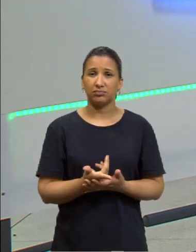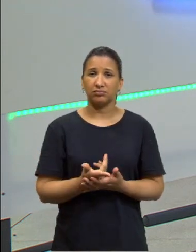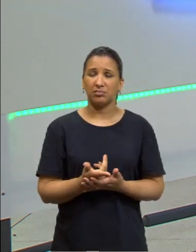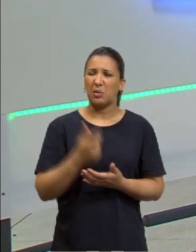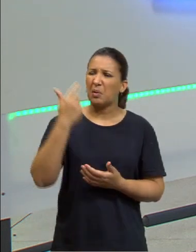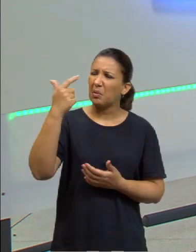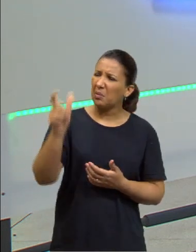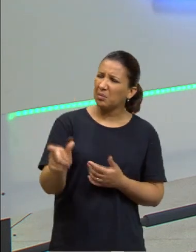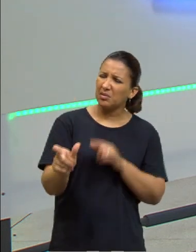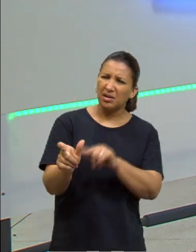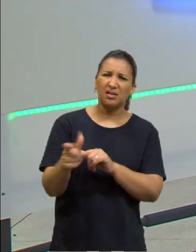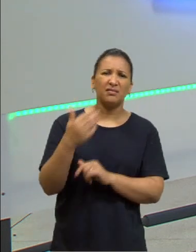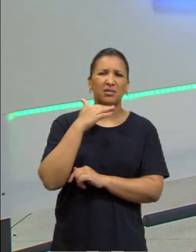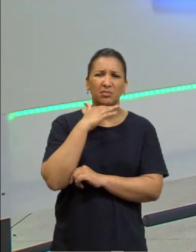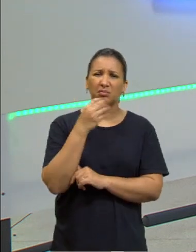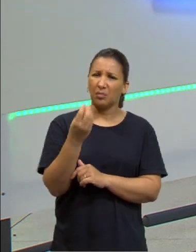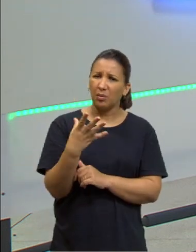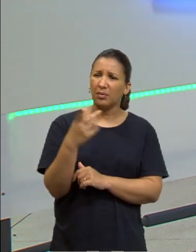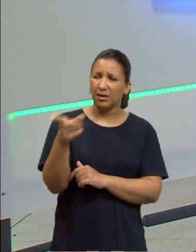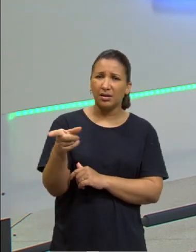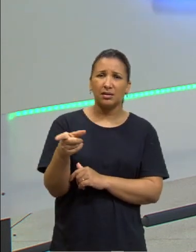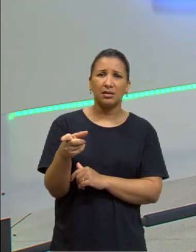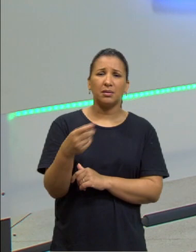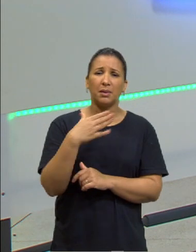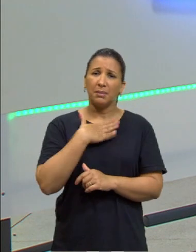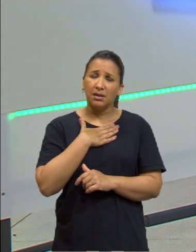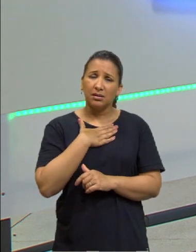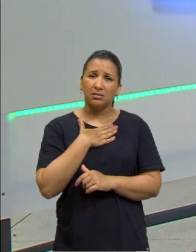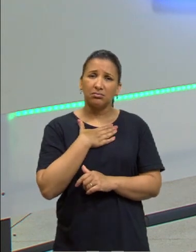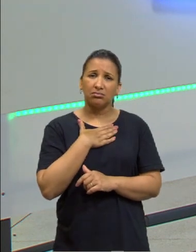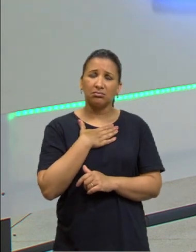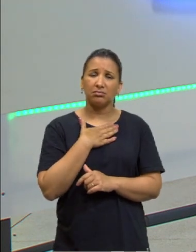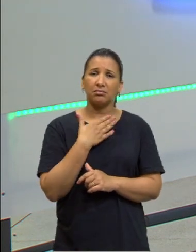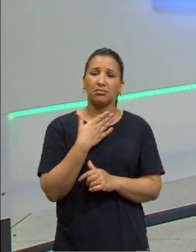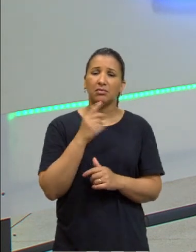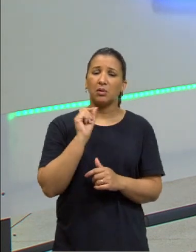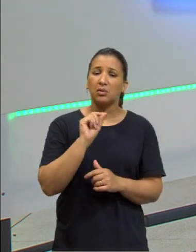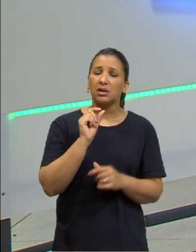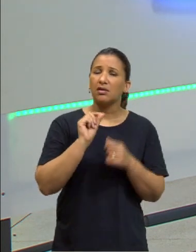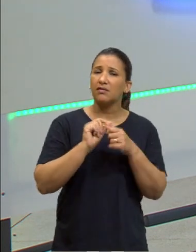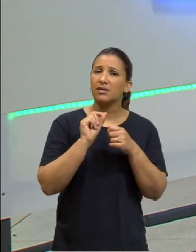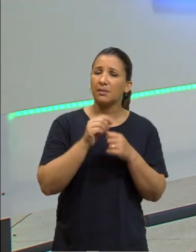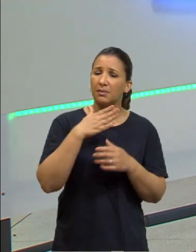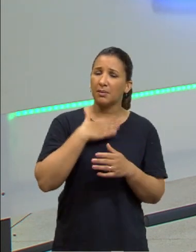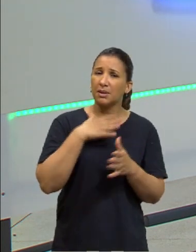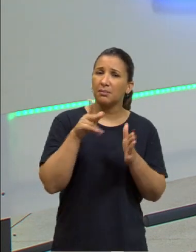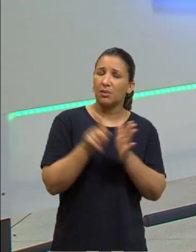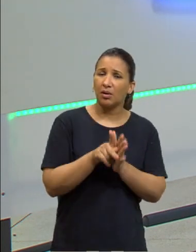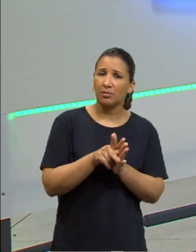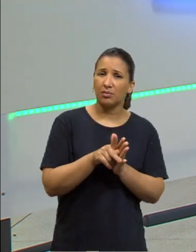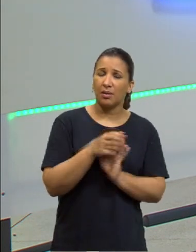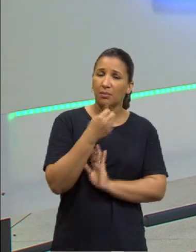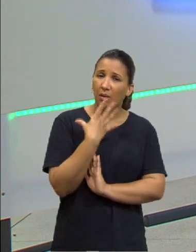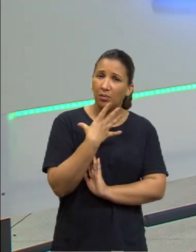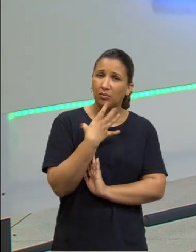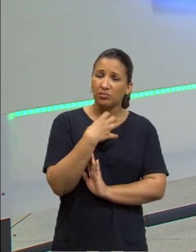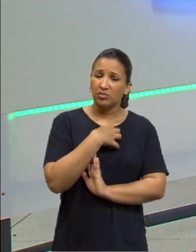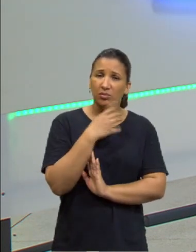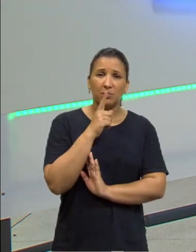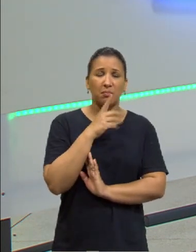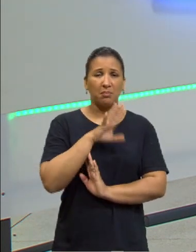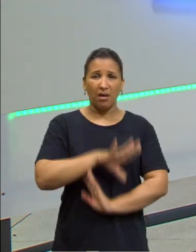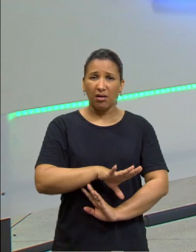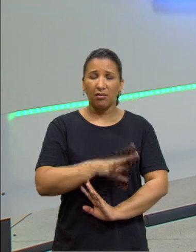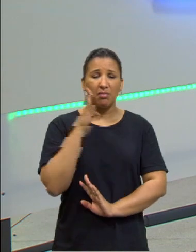Beleza, então não vou fazer mais. Se fizerem comigo isso que eu estou fazendo com os outros, como eu vou me sentir? Péssimo? Ruim? Então não vou fazer.